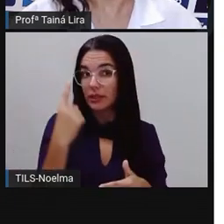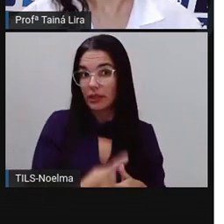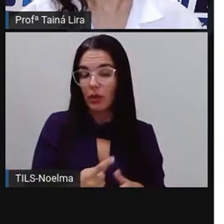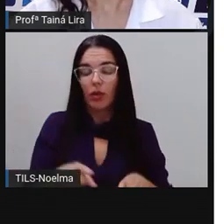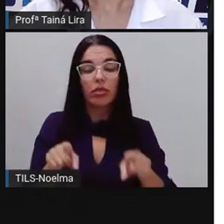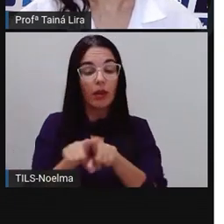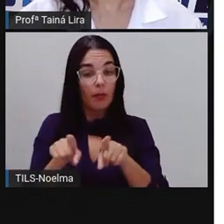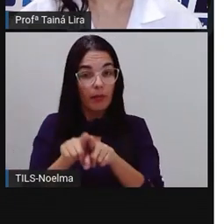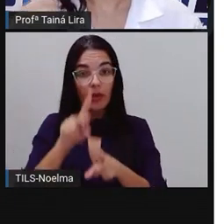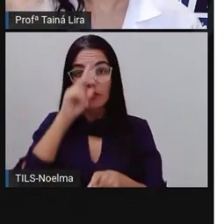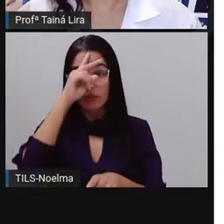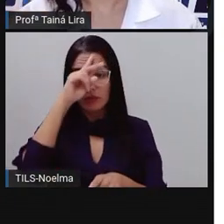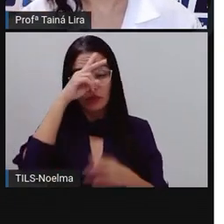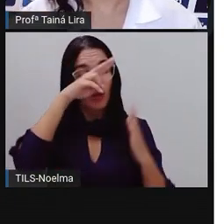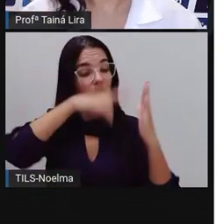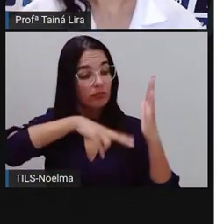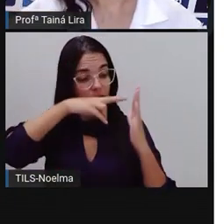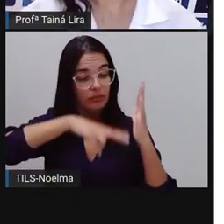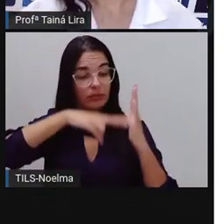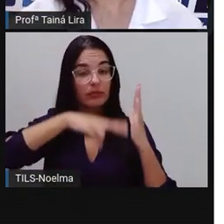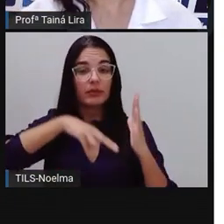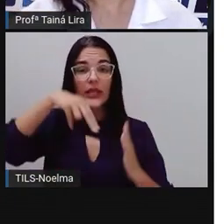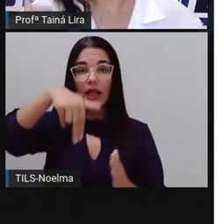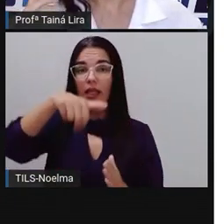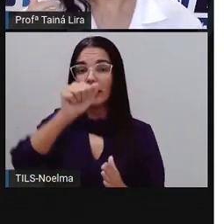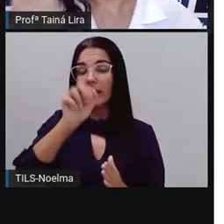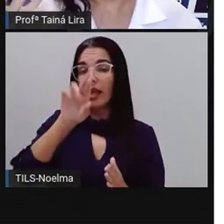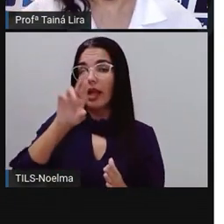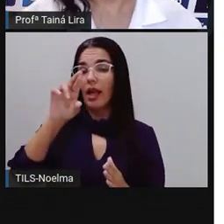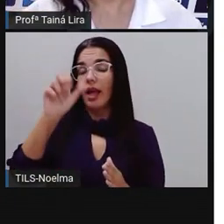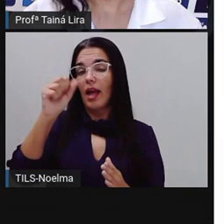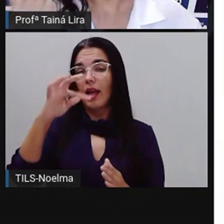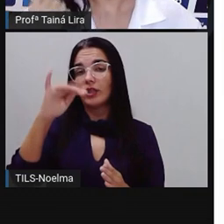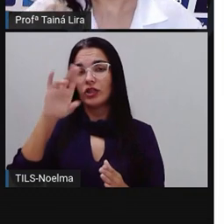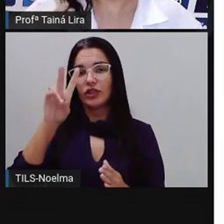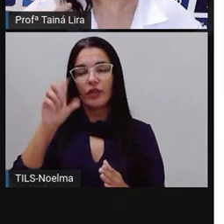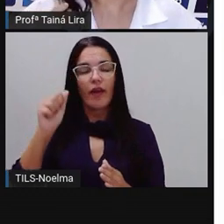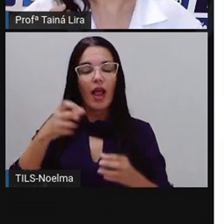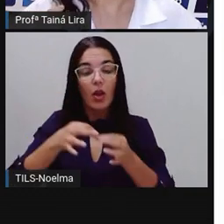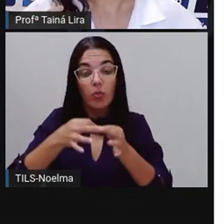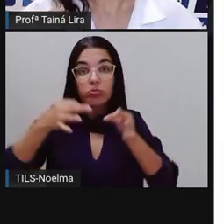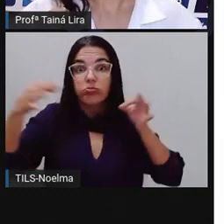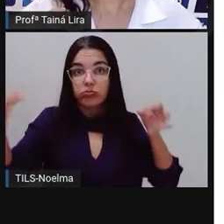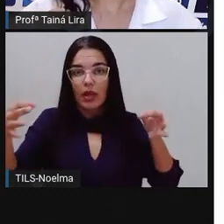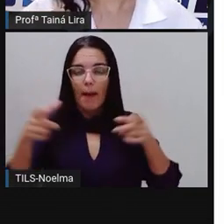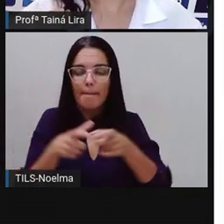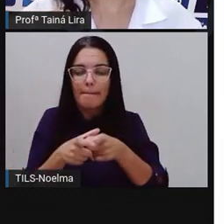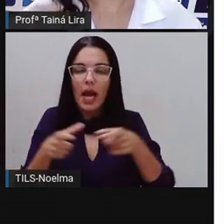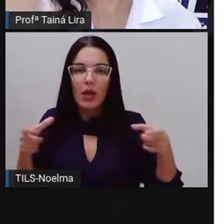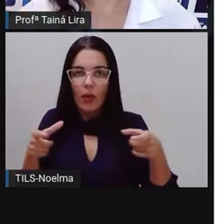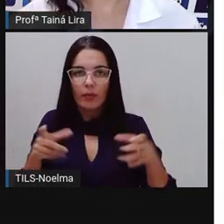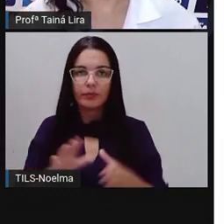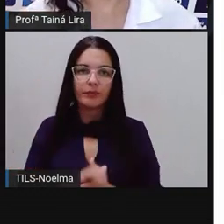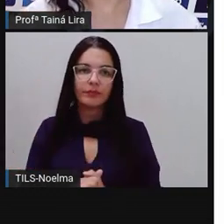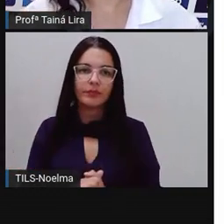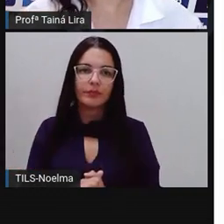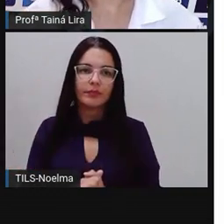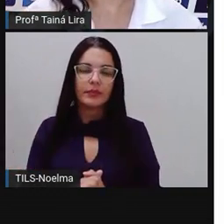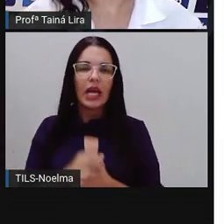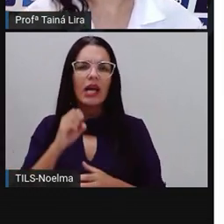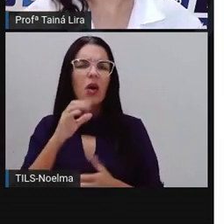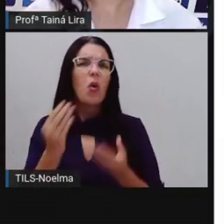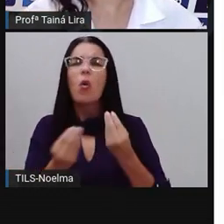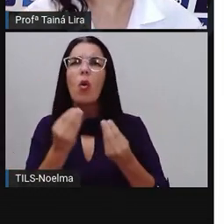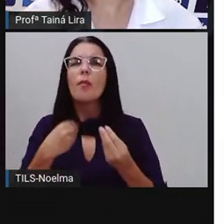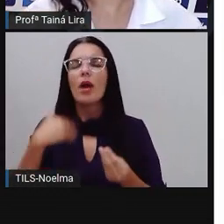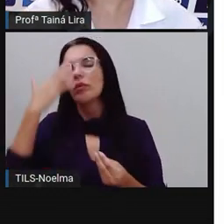que é uma narrativa, só que ela é uma narrativa mais longa. O Pró, como é que eu sei que ela é mais longa ou mais